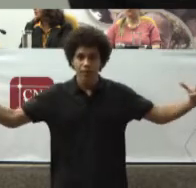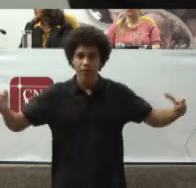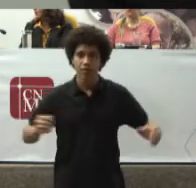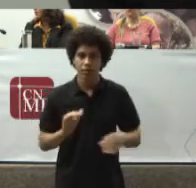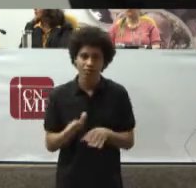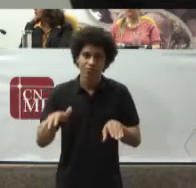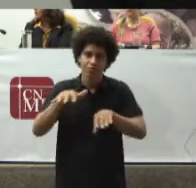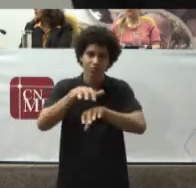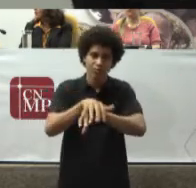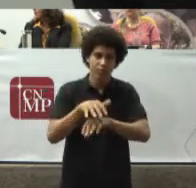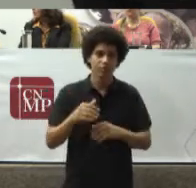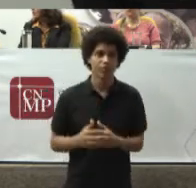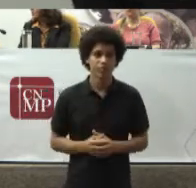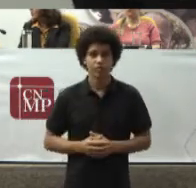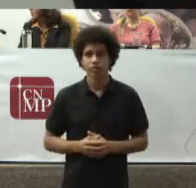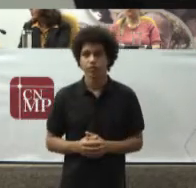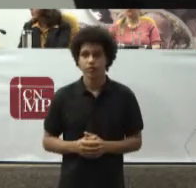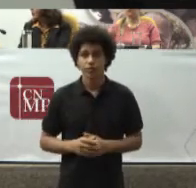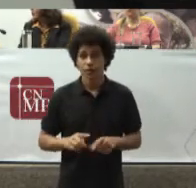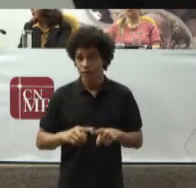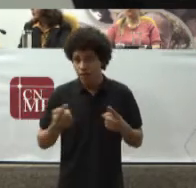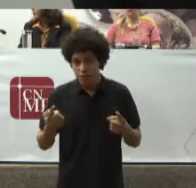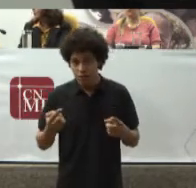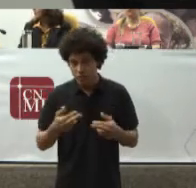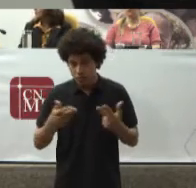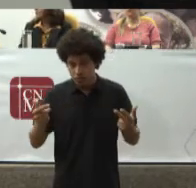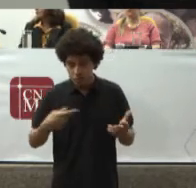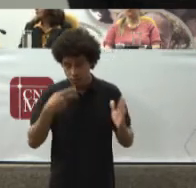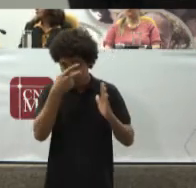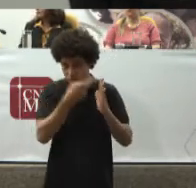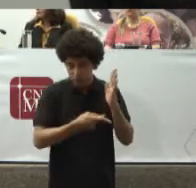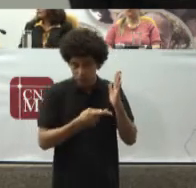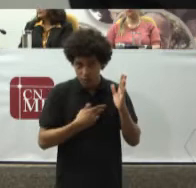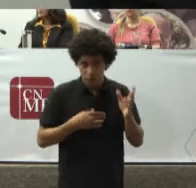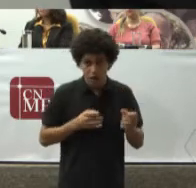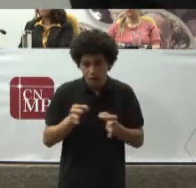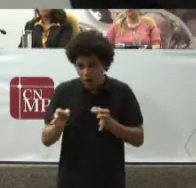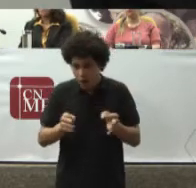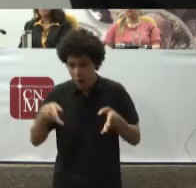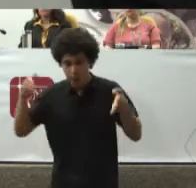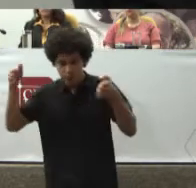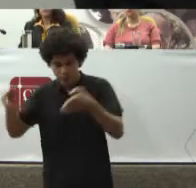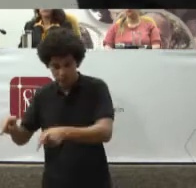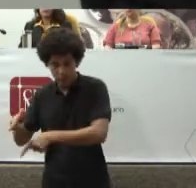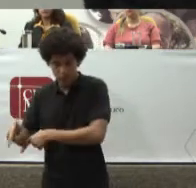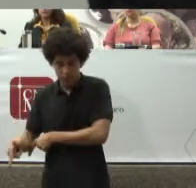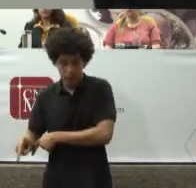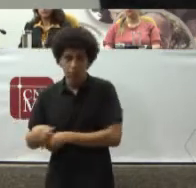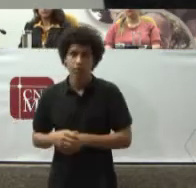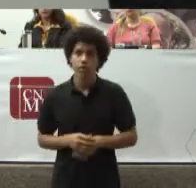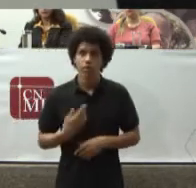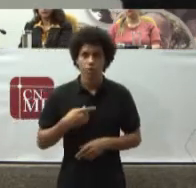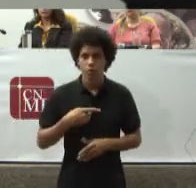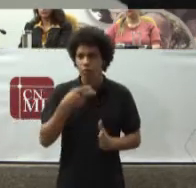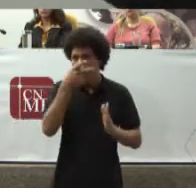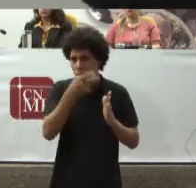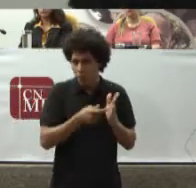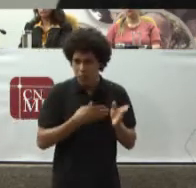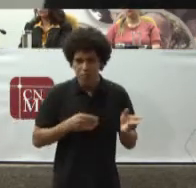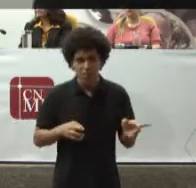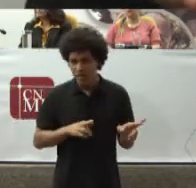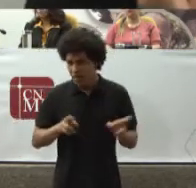ações Civis Públicas Destinadas A essa correção Com um propósito Diretamente relacionado Com aquilo Que a